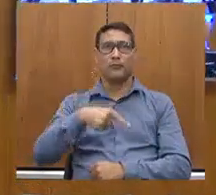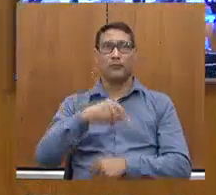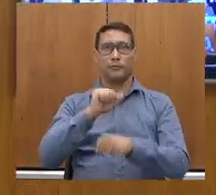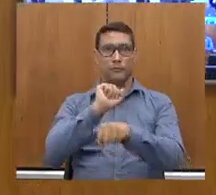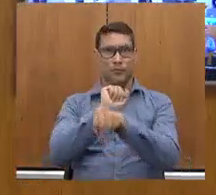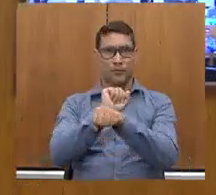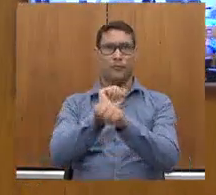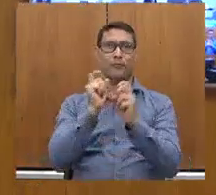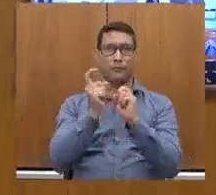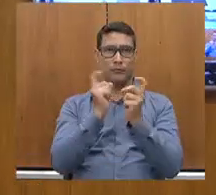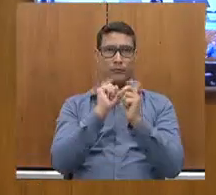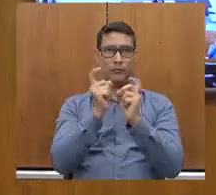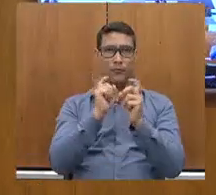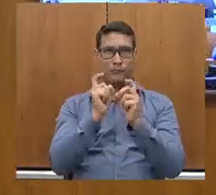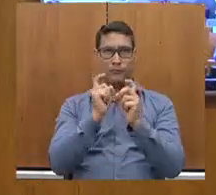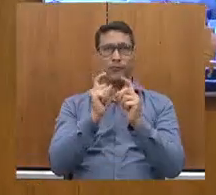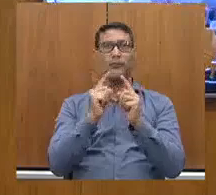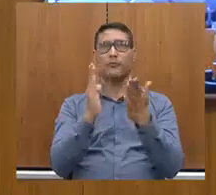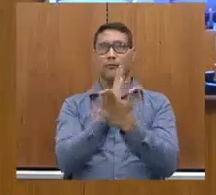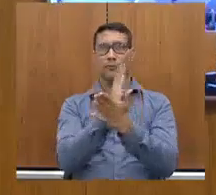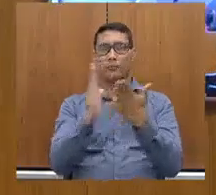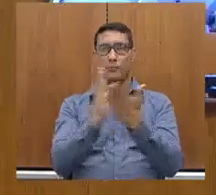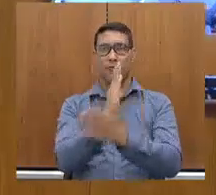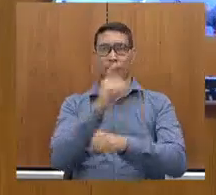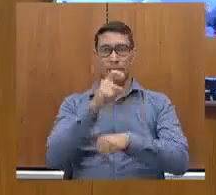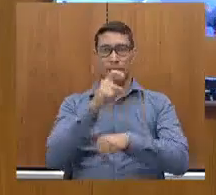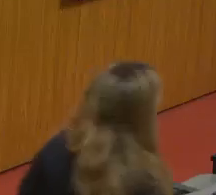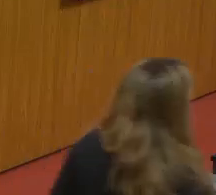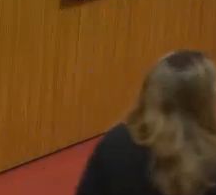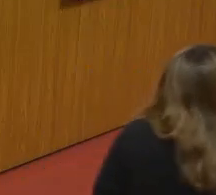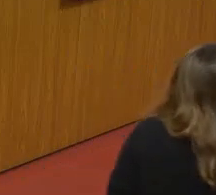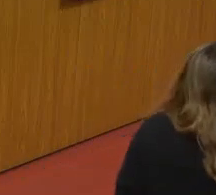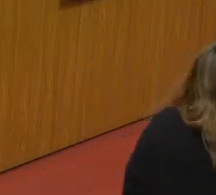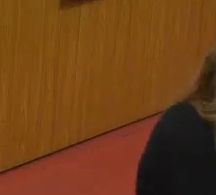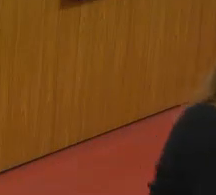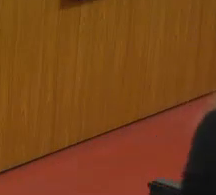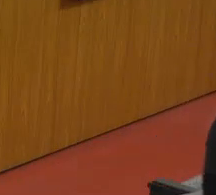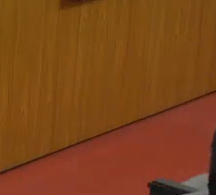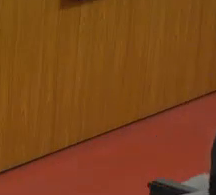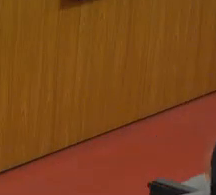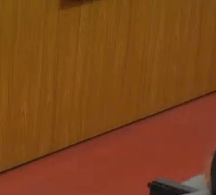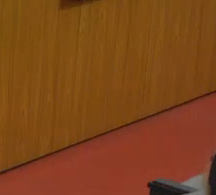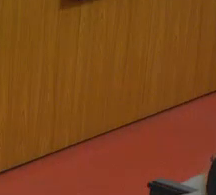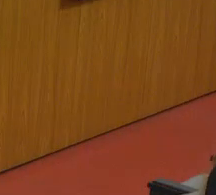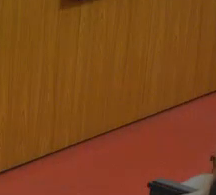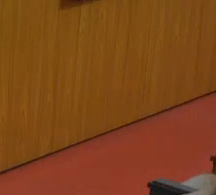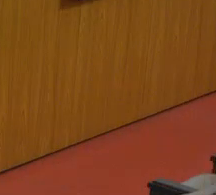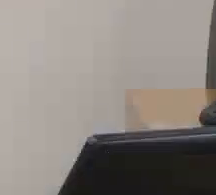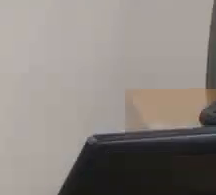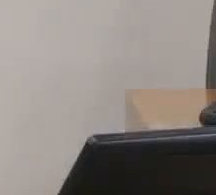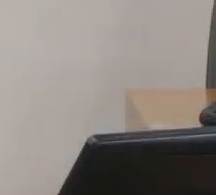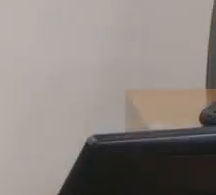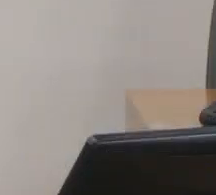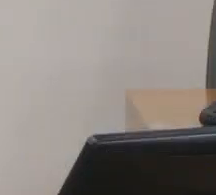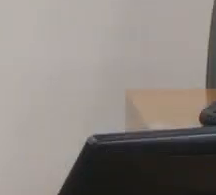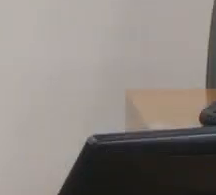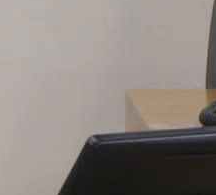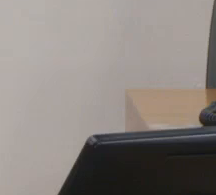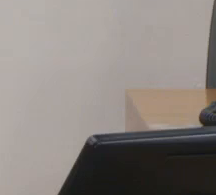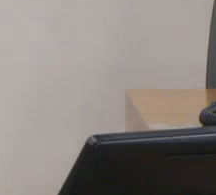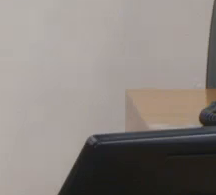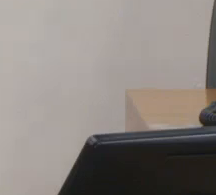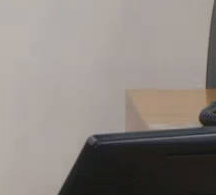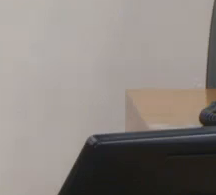por alguns momentos. A presidência, nos termos do parágrafo primeiro do artigo 132 do Regimento